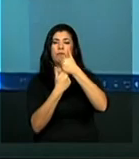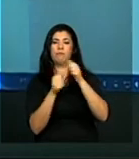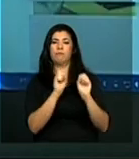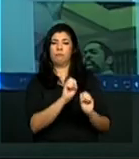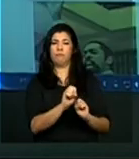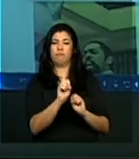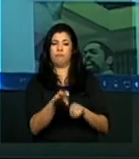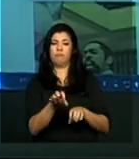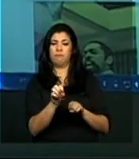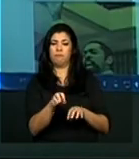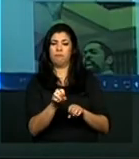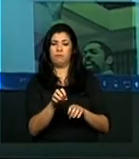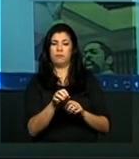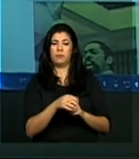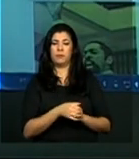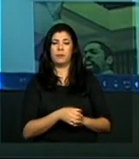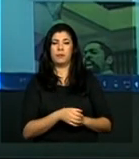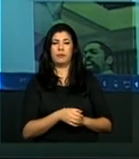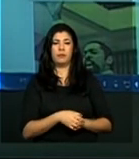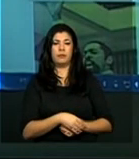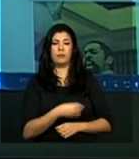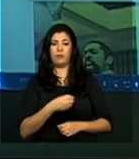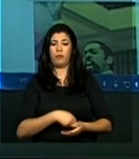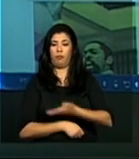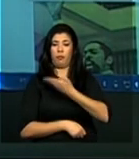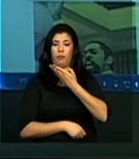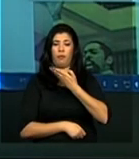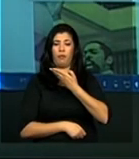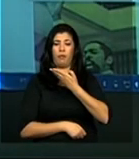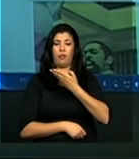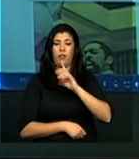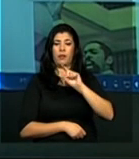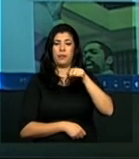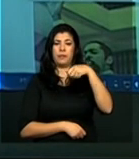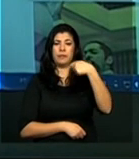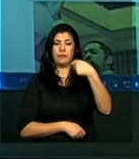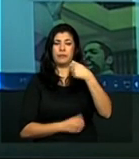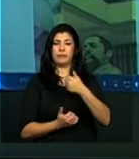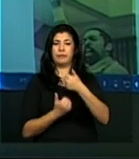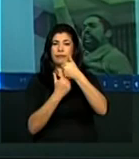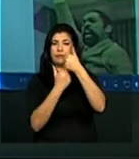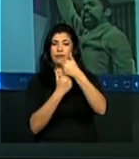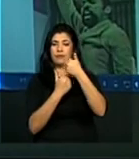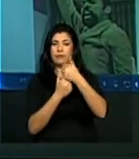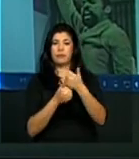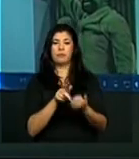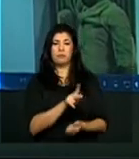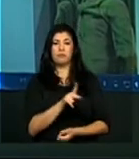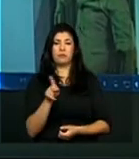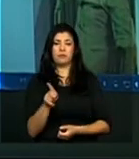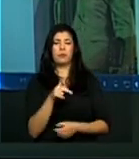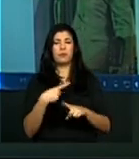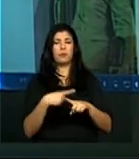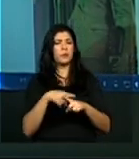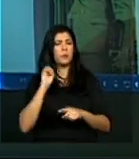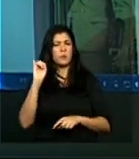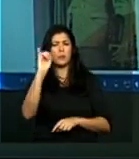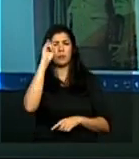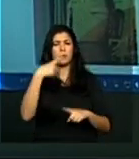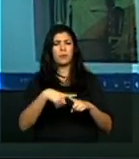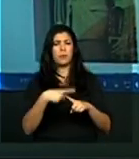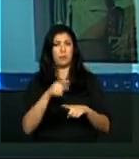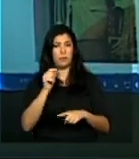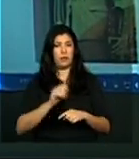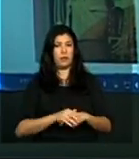que é uma área que, para nós, é bastante importante, uma vez que até a ideia do portal surgiu para